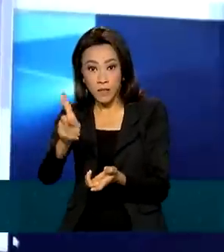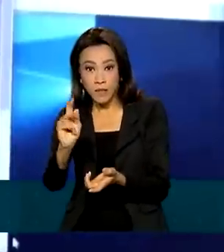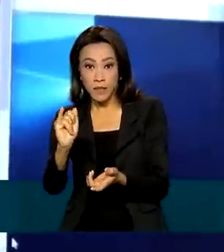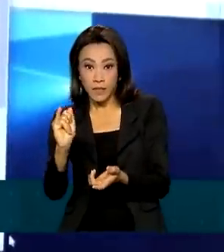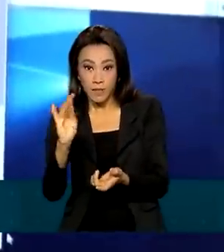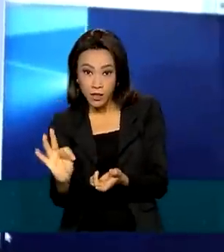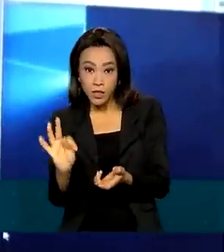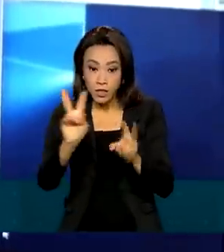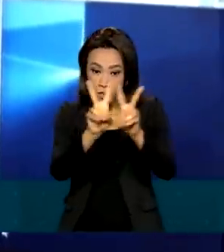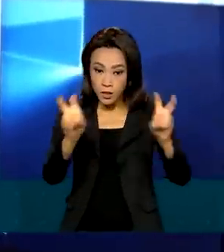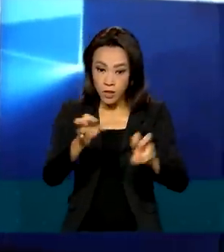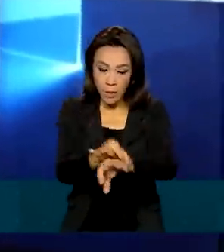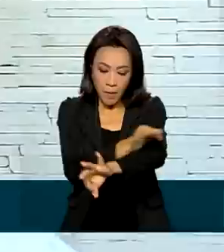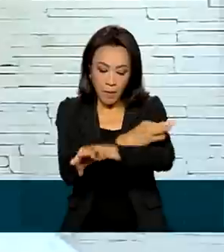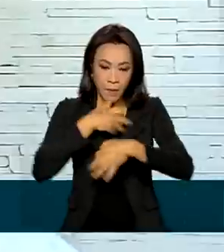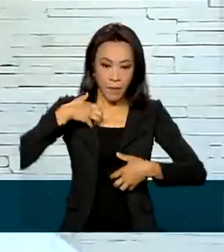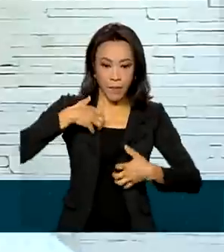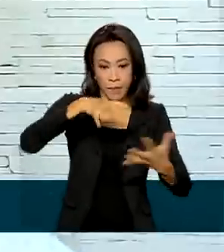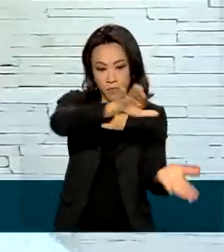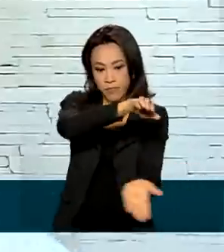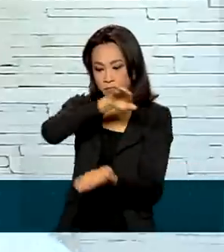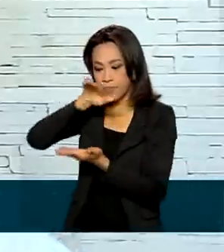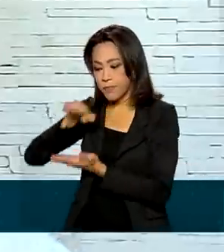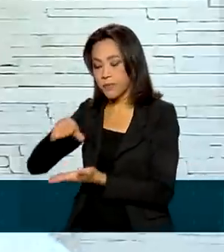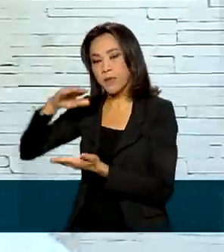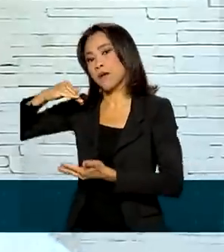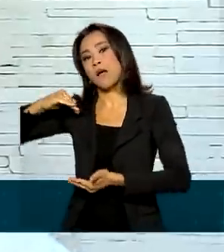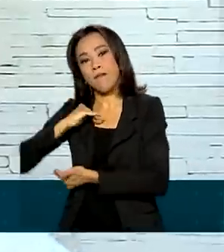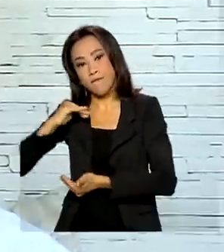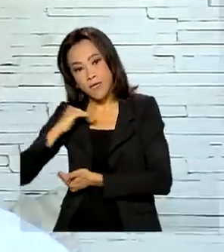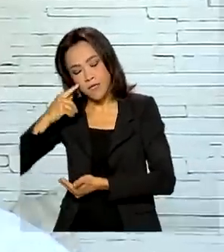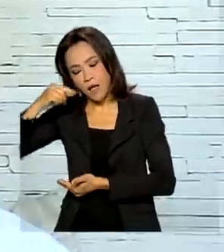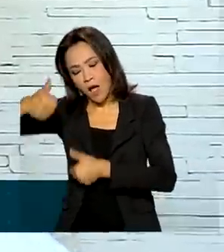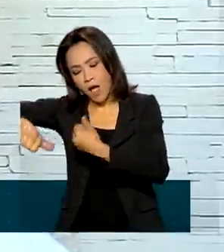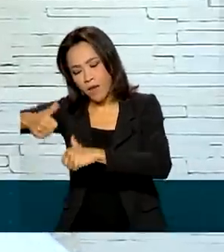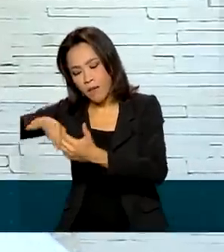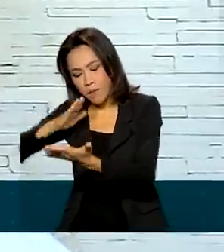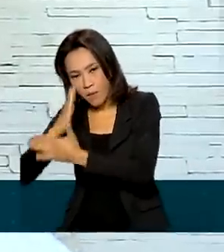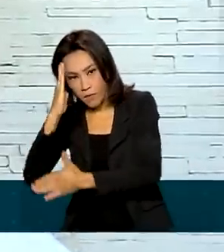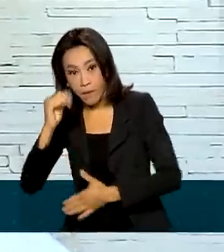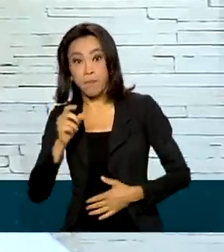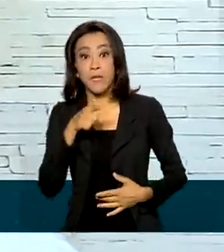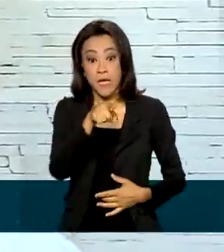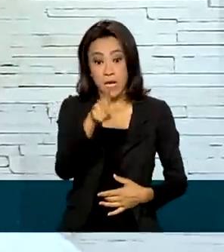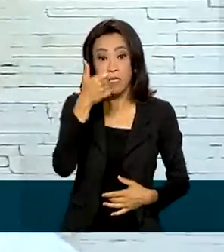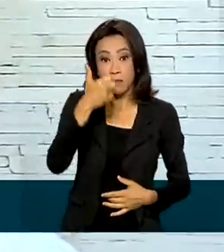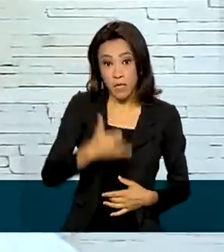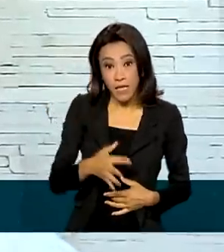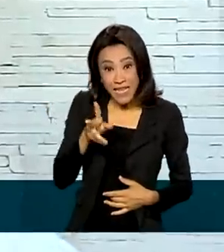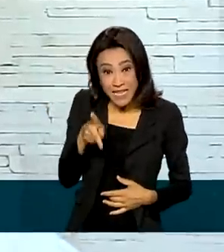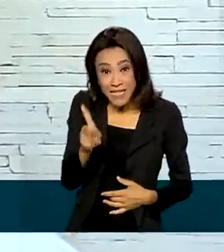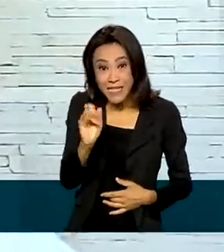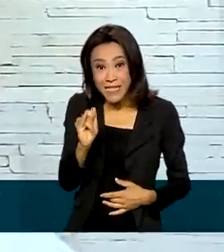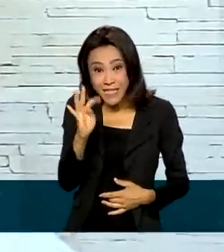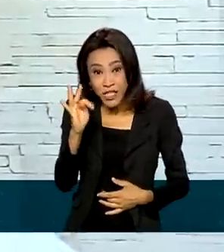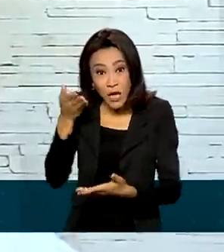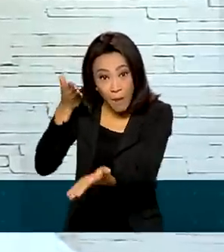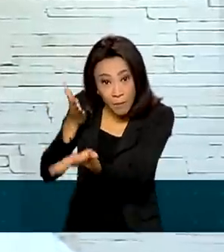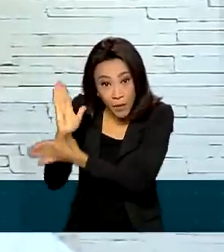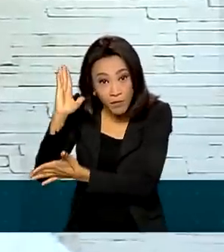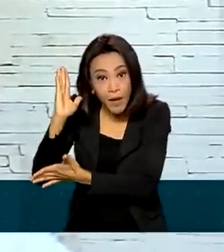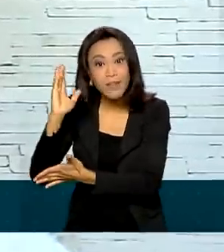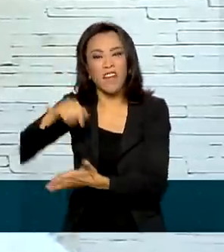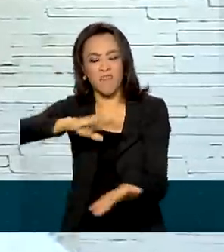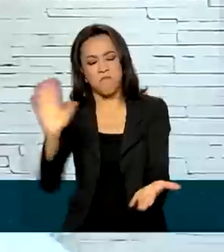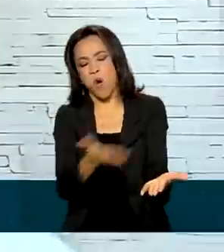varíola dos macacos para a Anvisa. Uma vez aprovado o registro desse kit, ele será produzido em